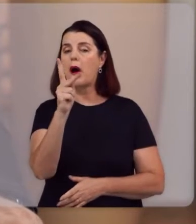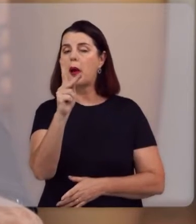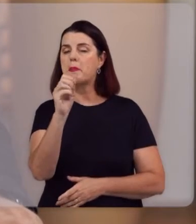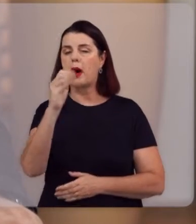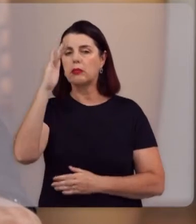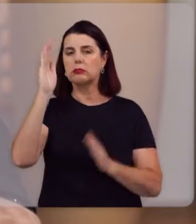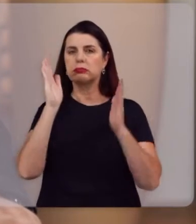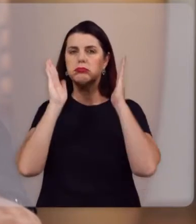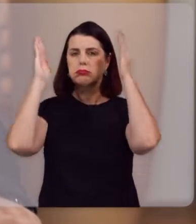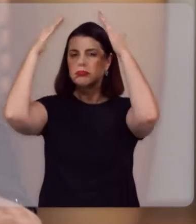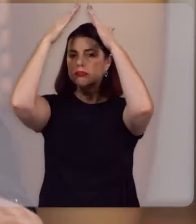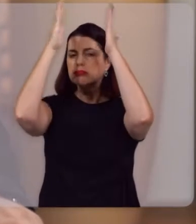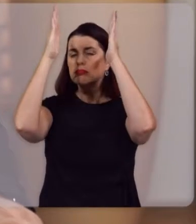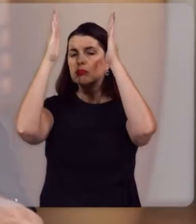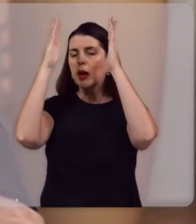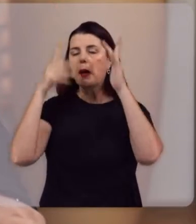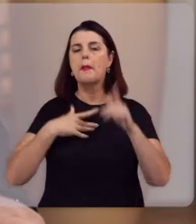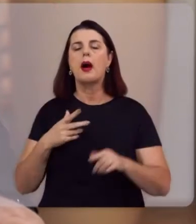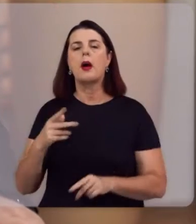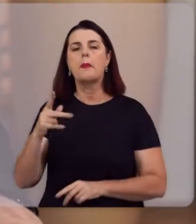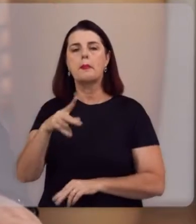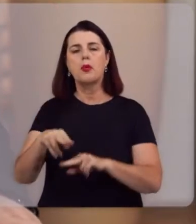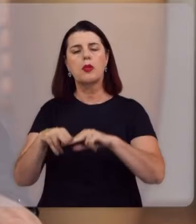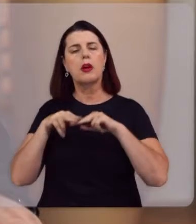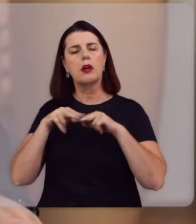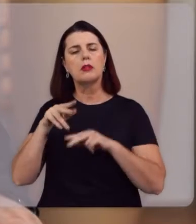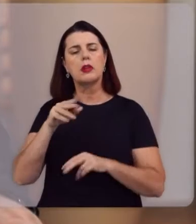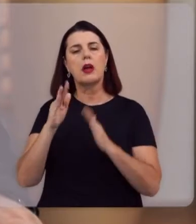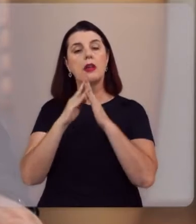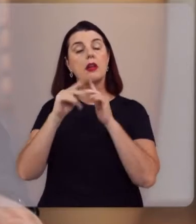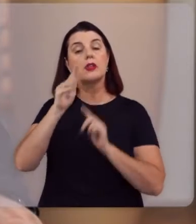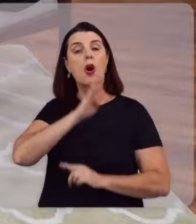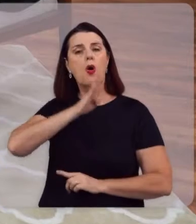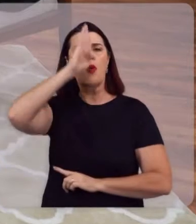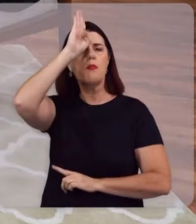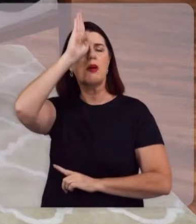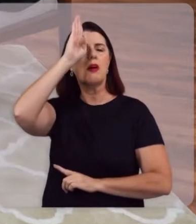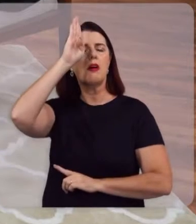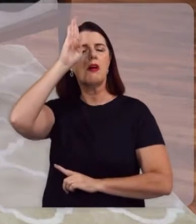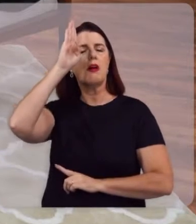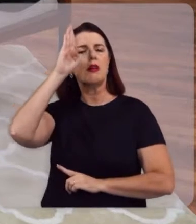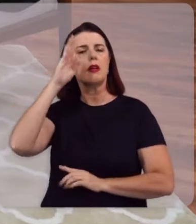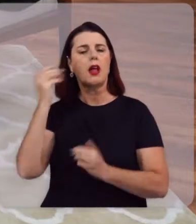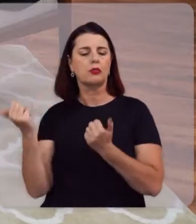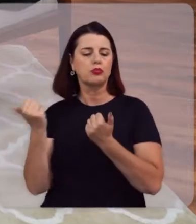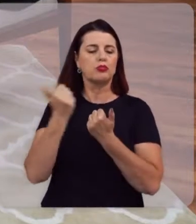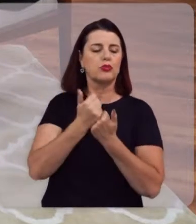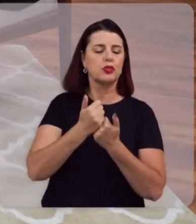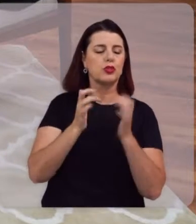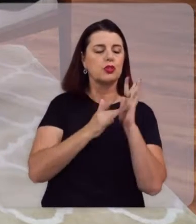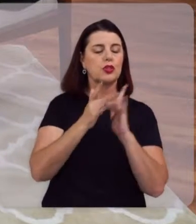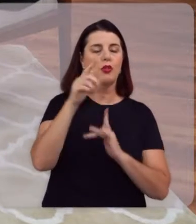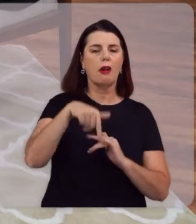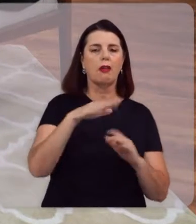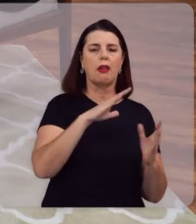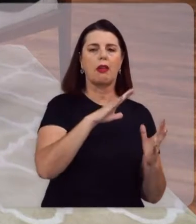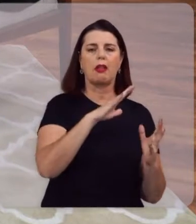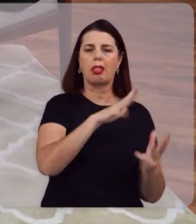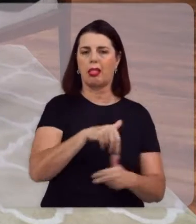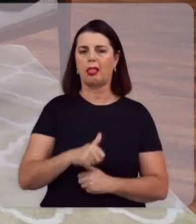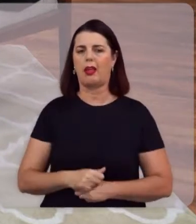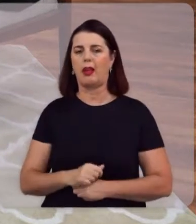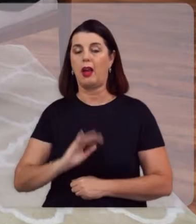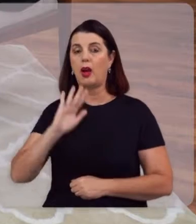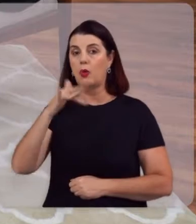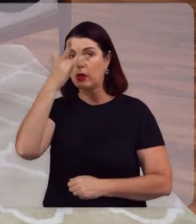considerado pela igreja romana como vicário de Cristo, substituto de Cristo na Terra. Então, quando os reformadores se